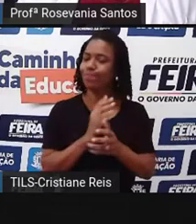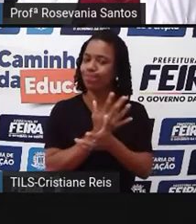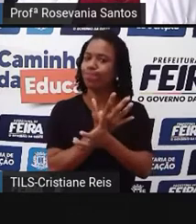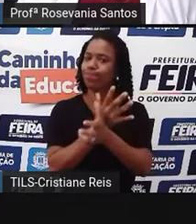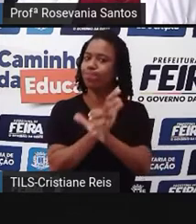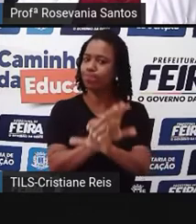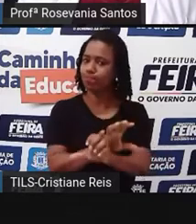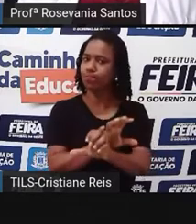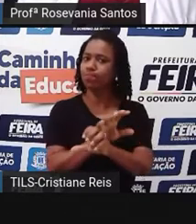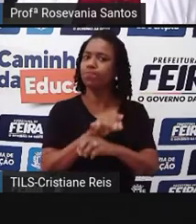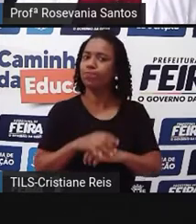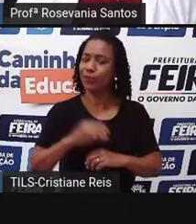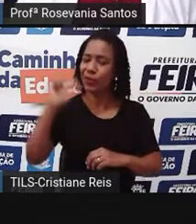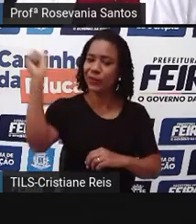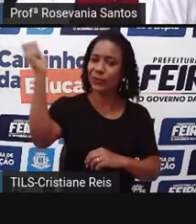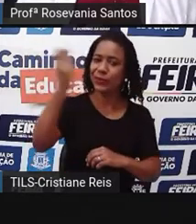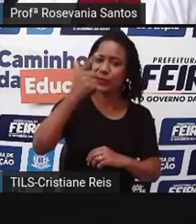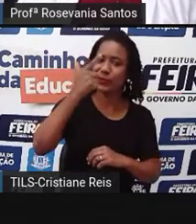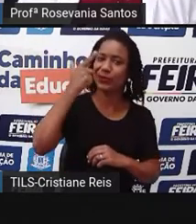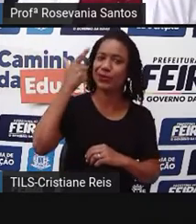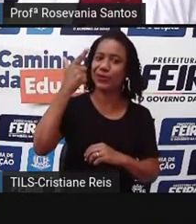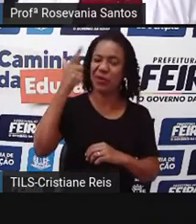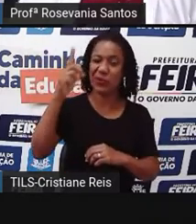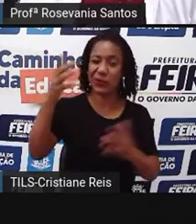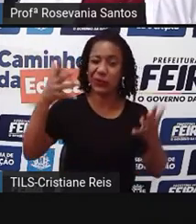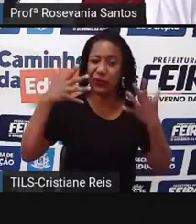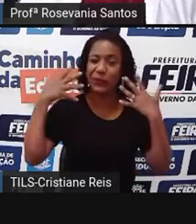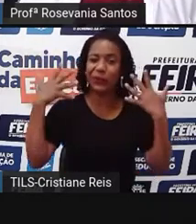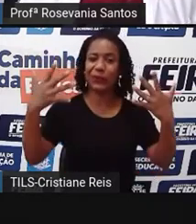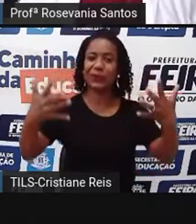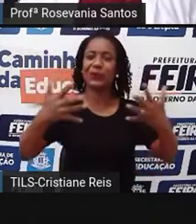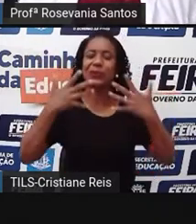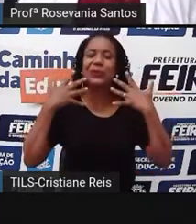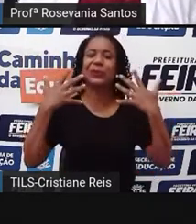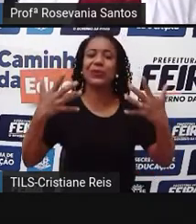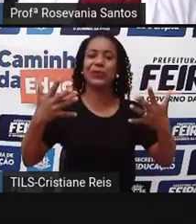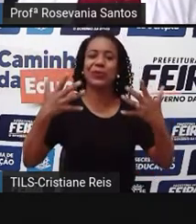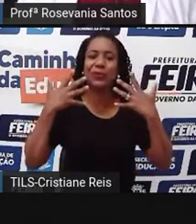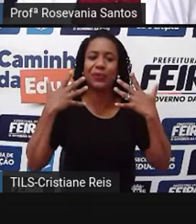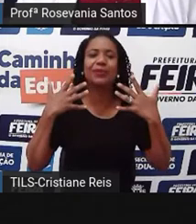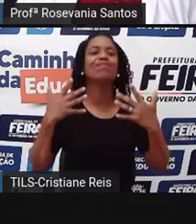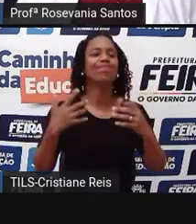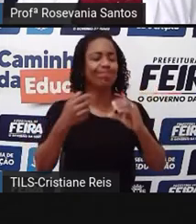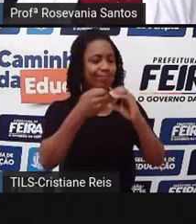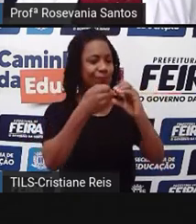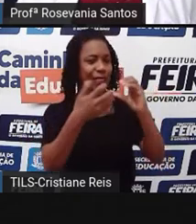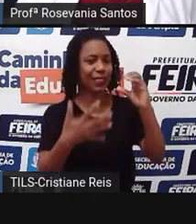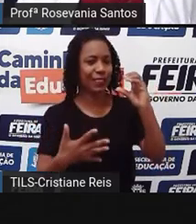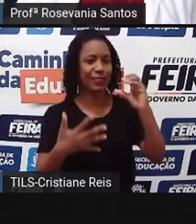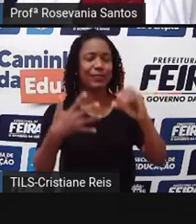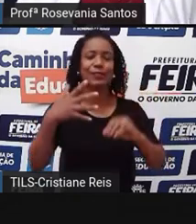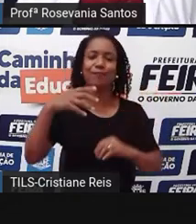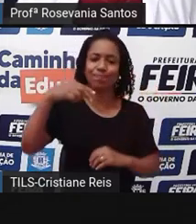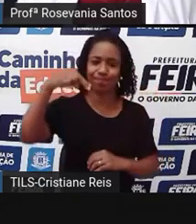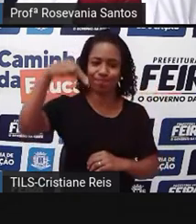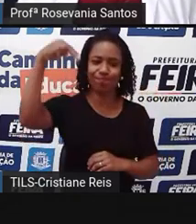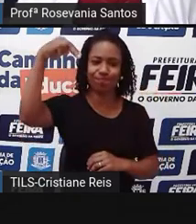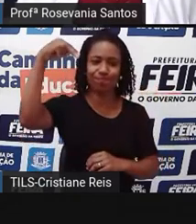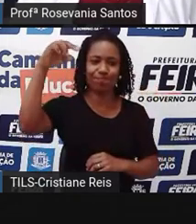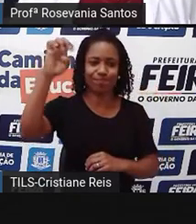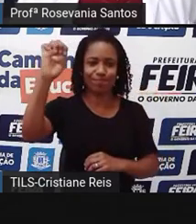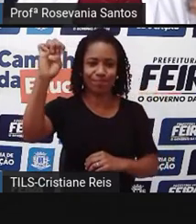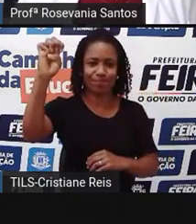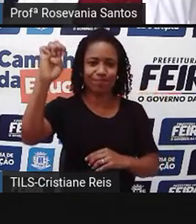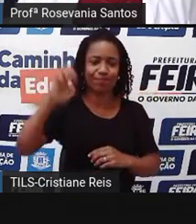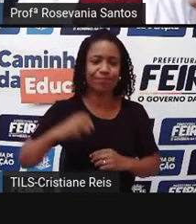atenção. Então esse solzão que a gente tem aí no nordeste chama muito mesmo a atenção para as características da região.